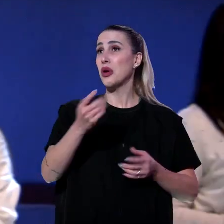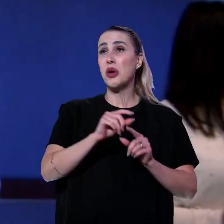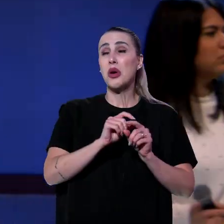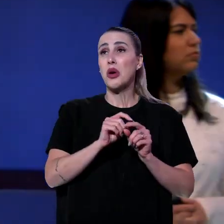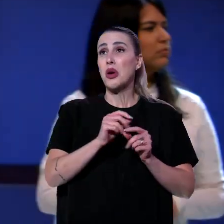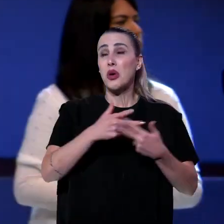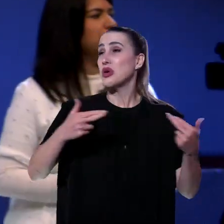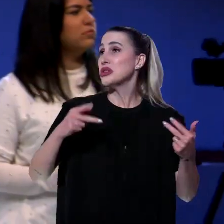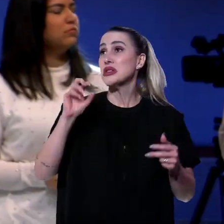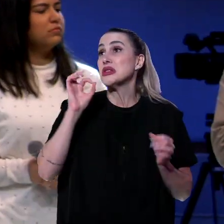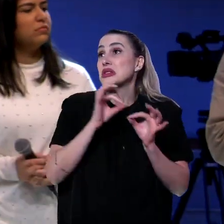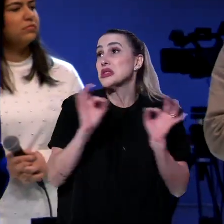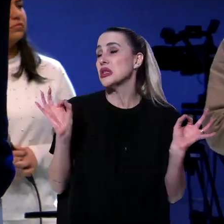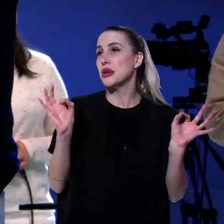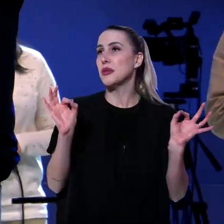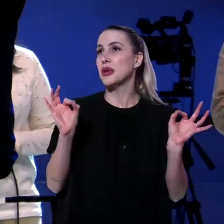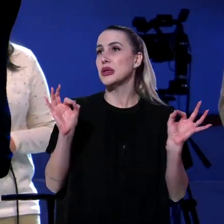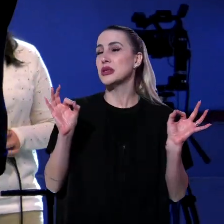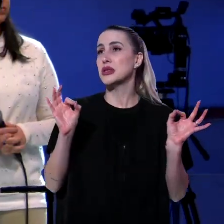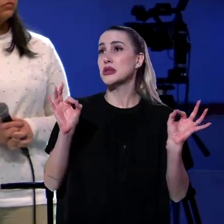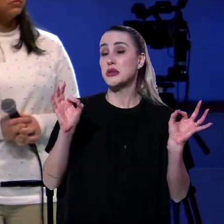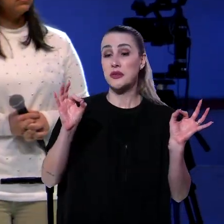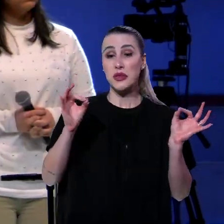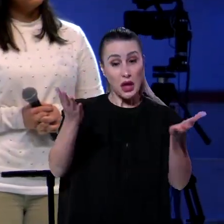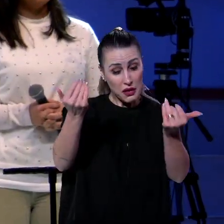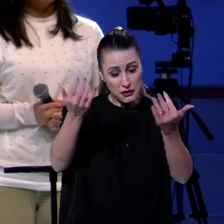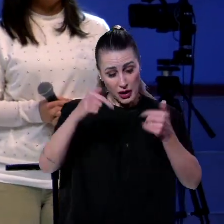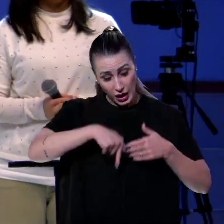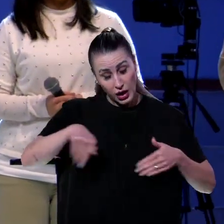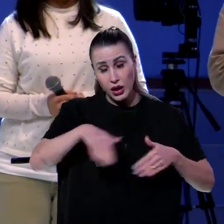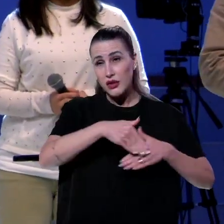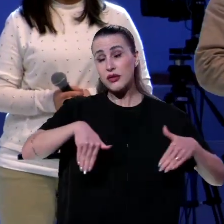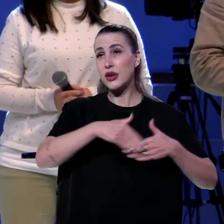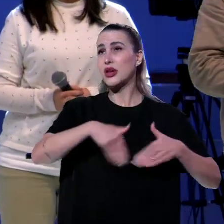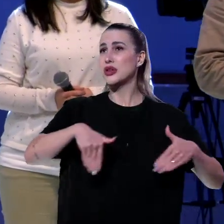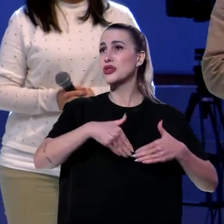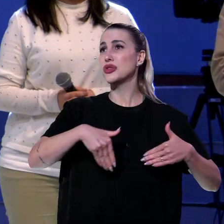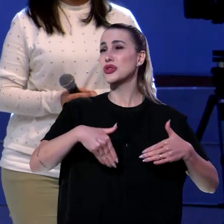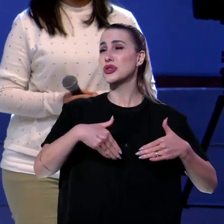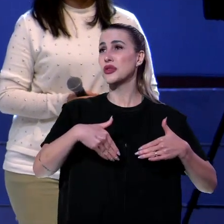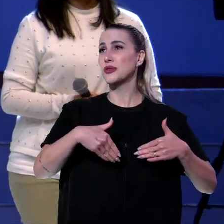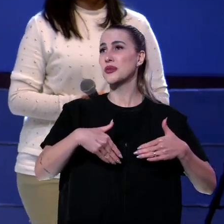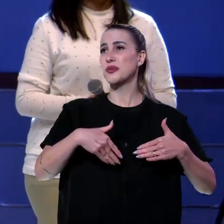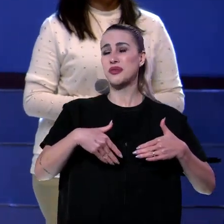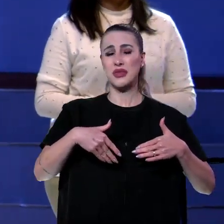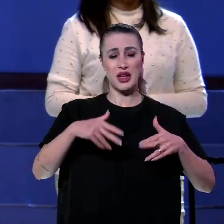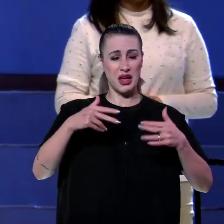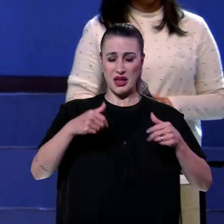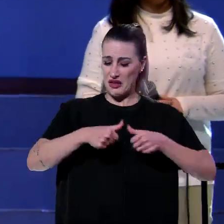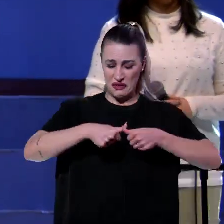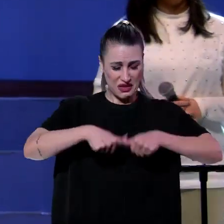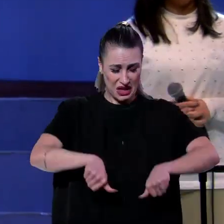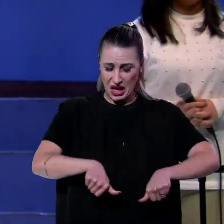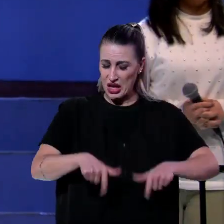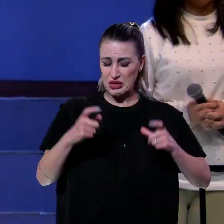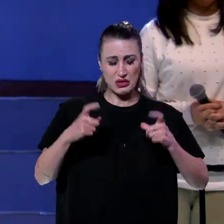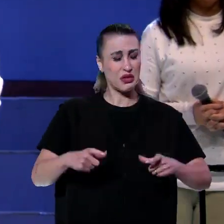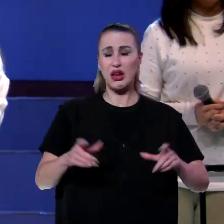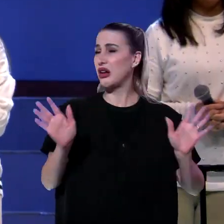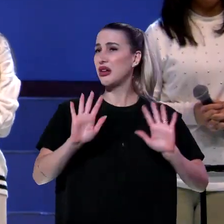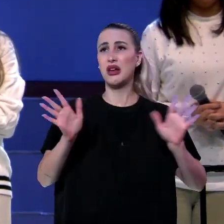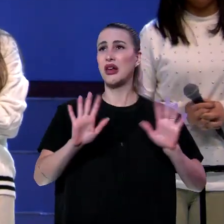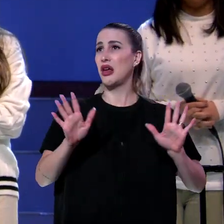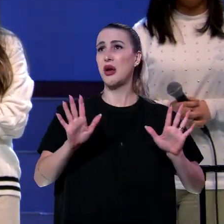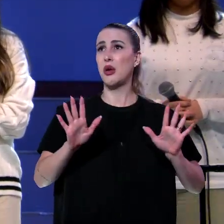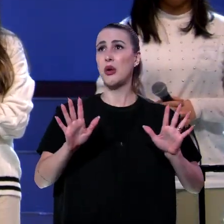Jesus. Venha para frente. Venha para cá. Venha orar junto com a gente. Não fique no seu lugar. Essa é uma noite de mudança de vida. E mudança de